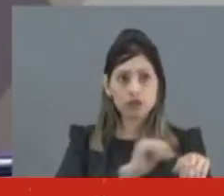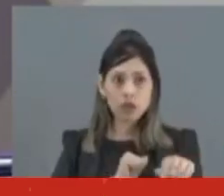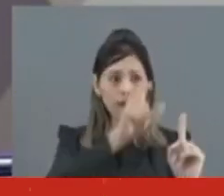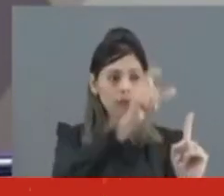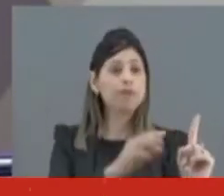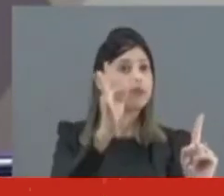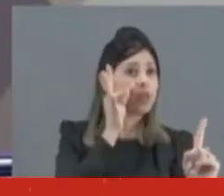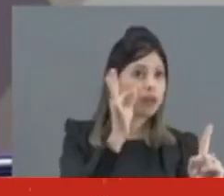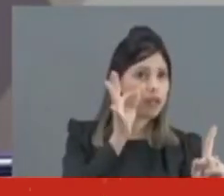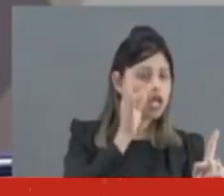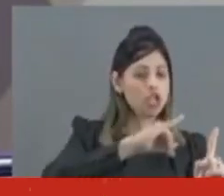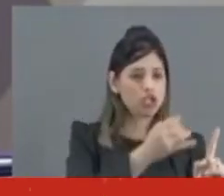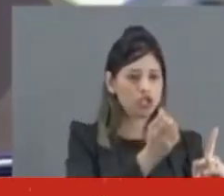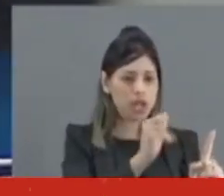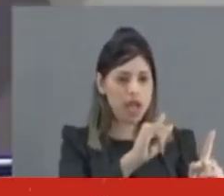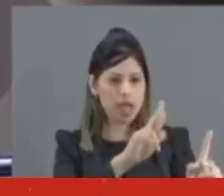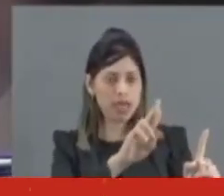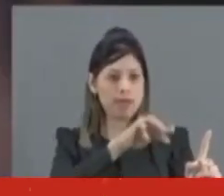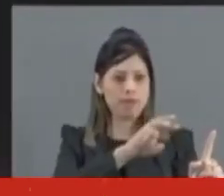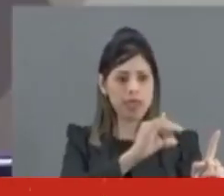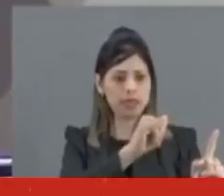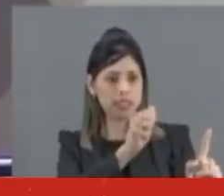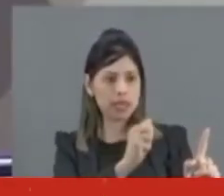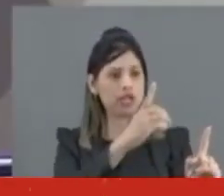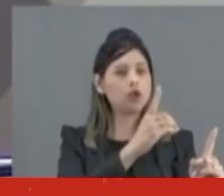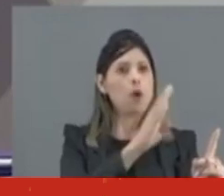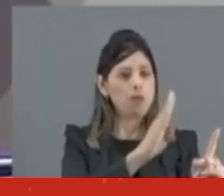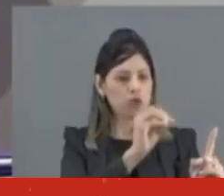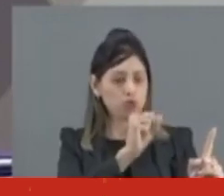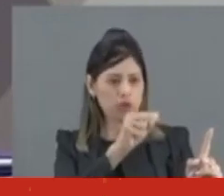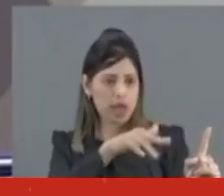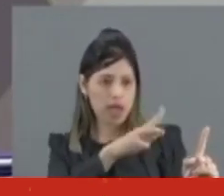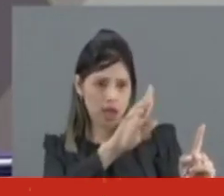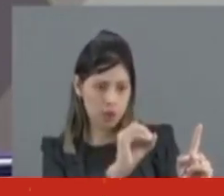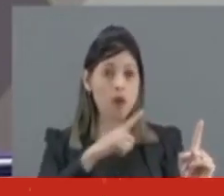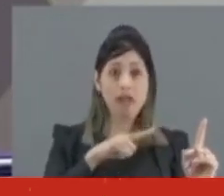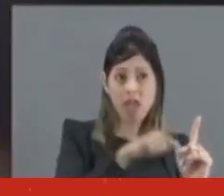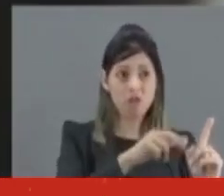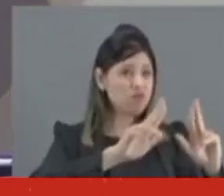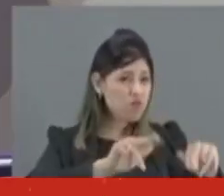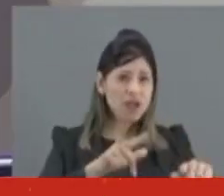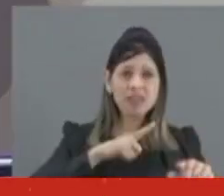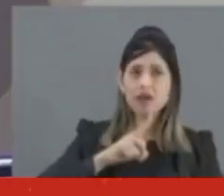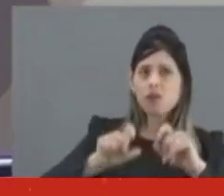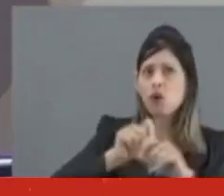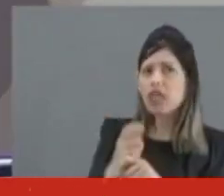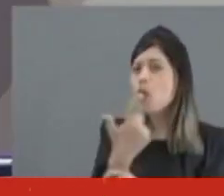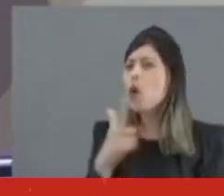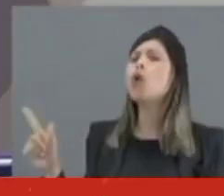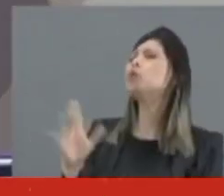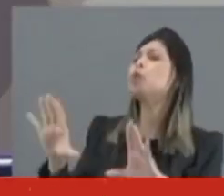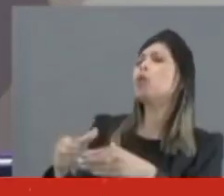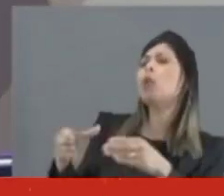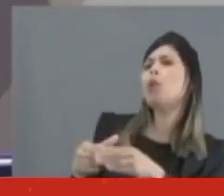indiciado, Jair Messias Bolsonaro. É de conhecimento notório que Jair Messias Bolsonaro nunca nutriu simpatia por princípios republicanos e democráticos.